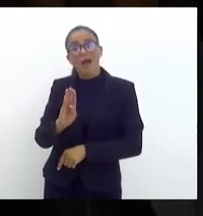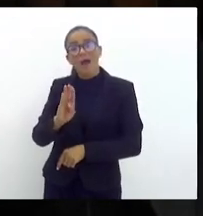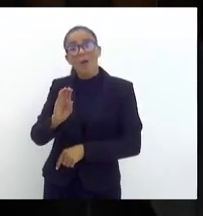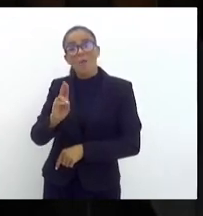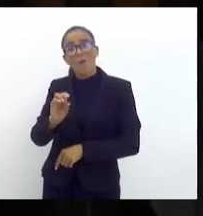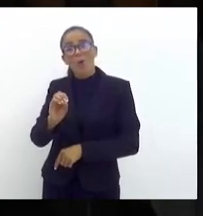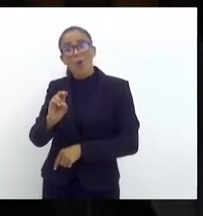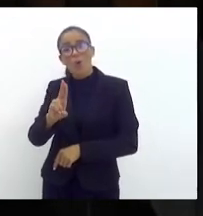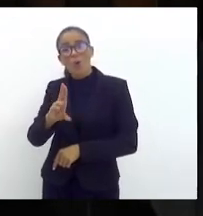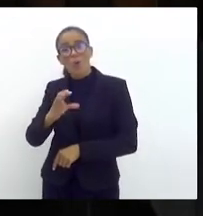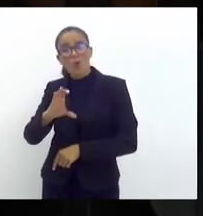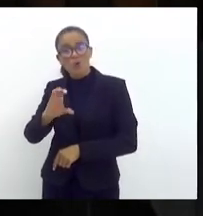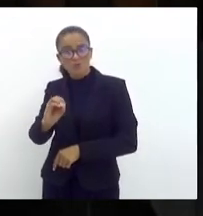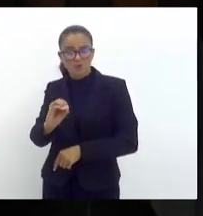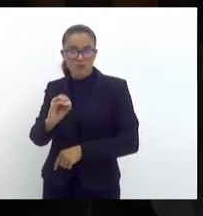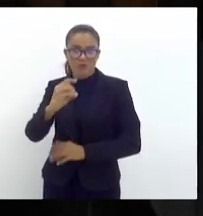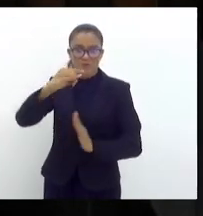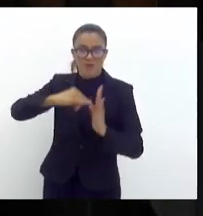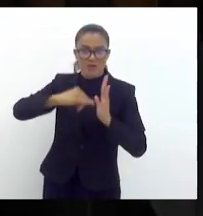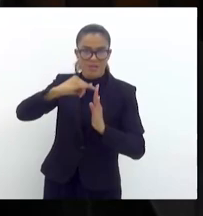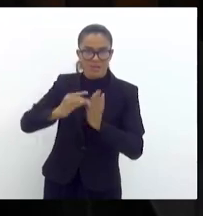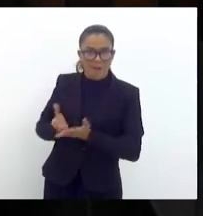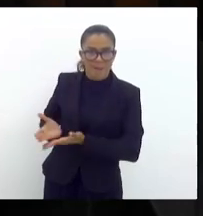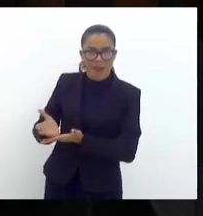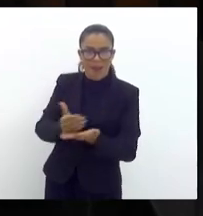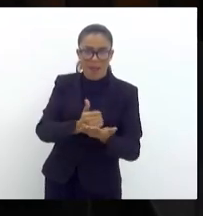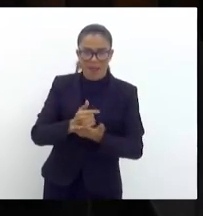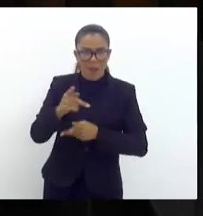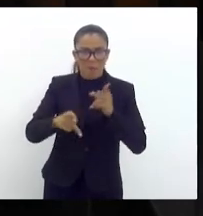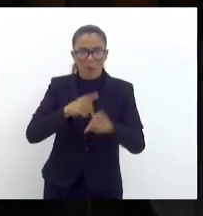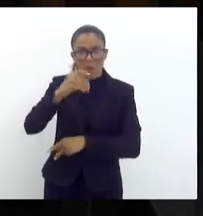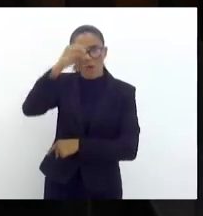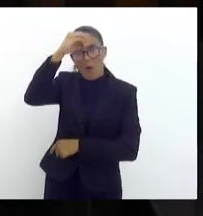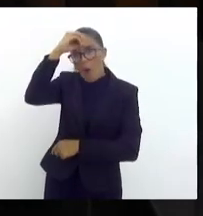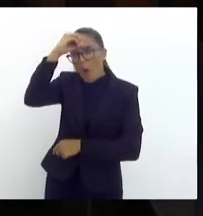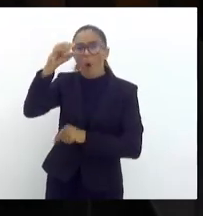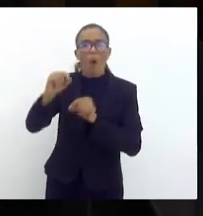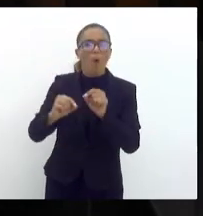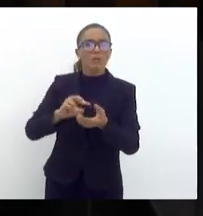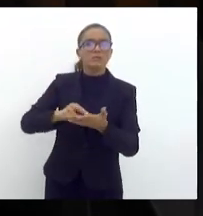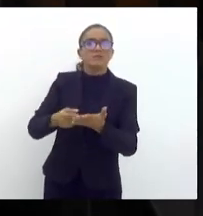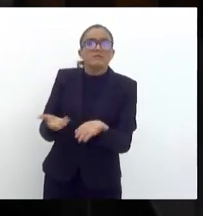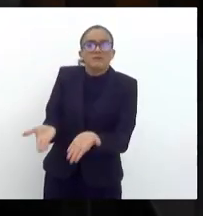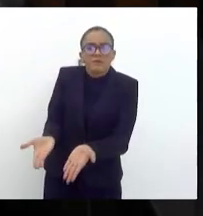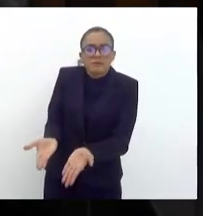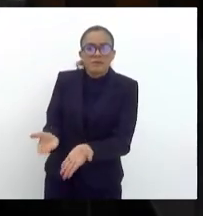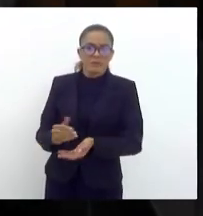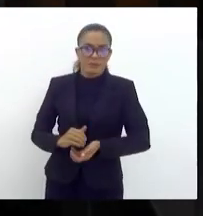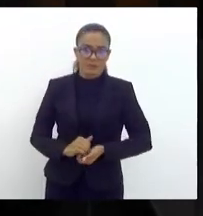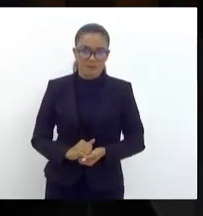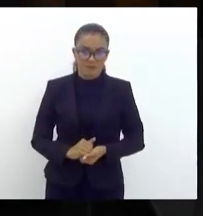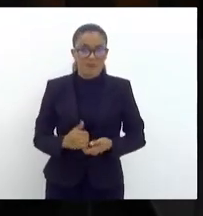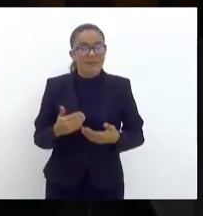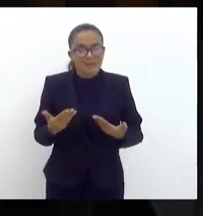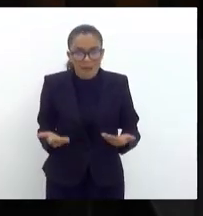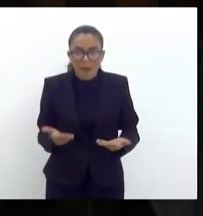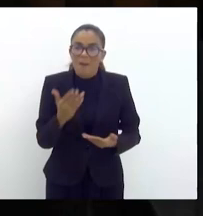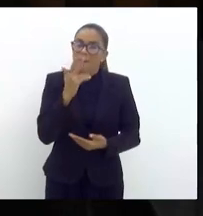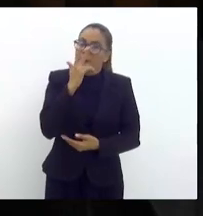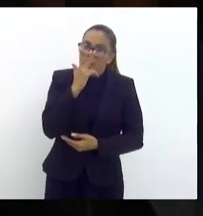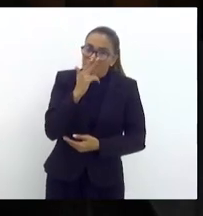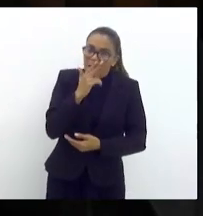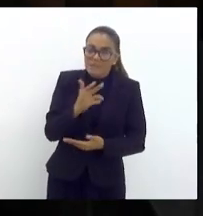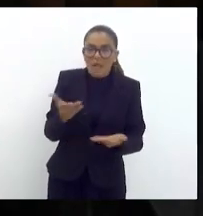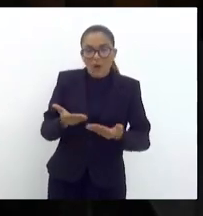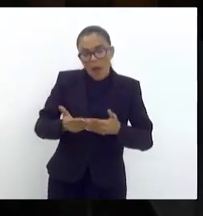título, que é difícil da população entender o que é um arcabouço fiscal. Então, parece que a tendência